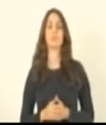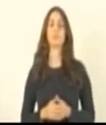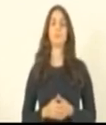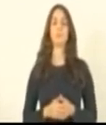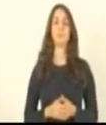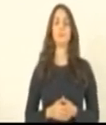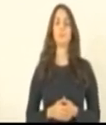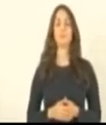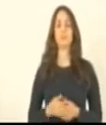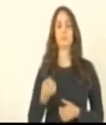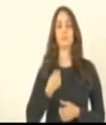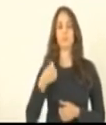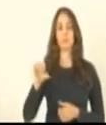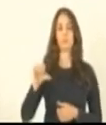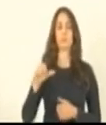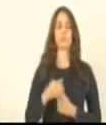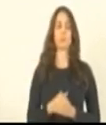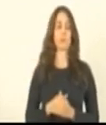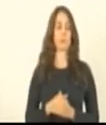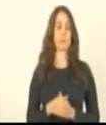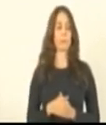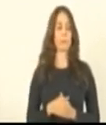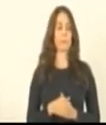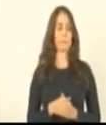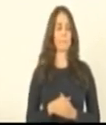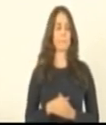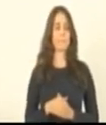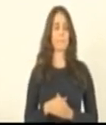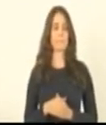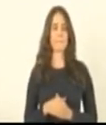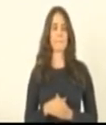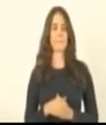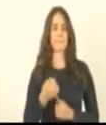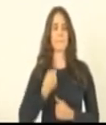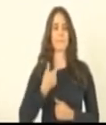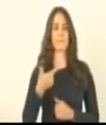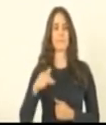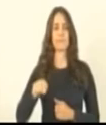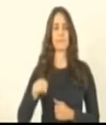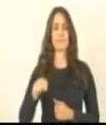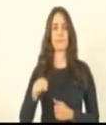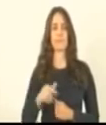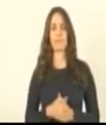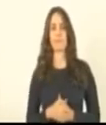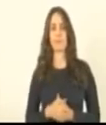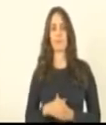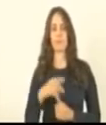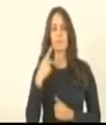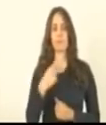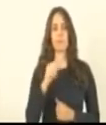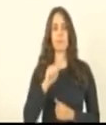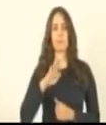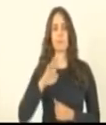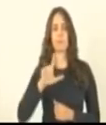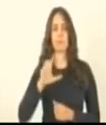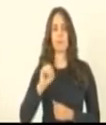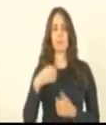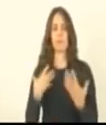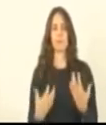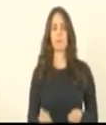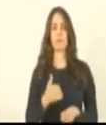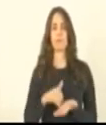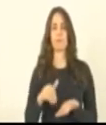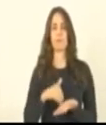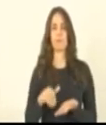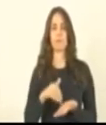19, requerimento 27 do 23, deputado Pablo Muribeca e outros, defiro a Secretaria